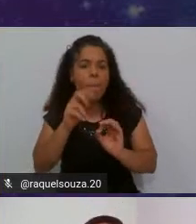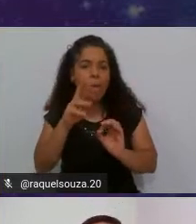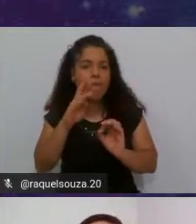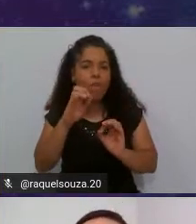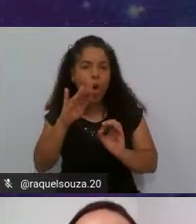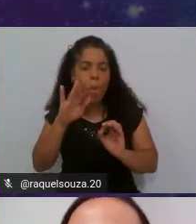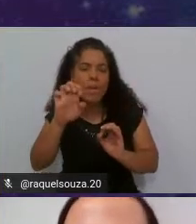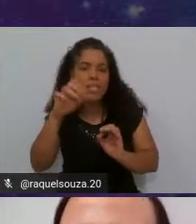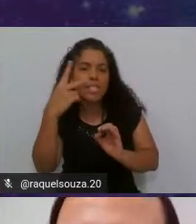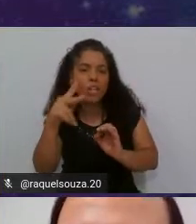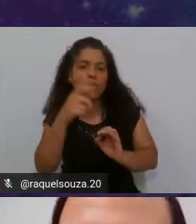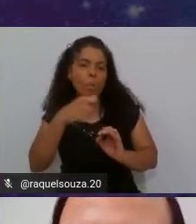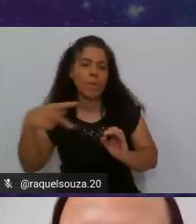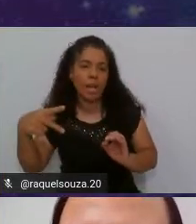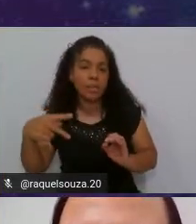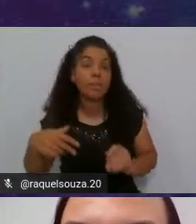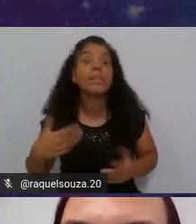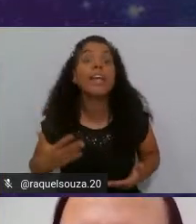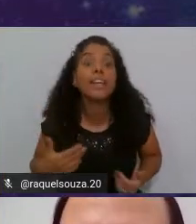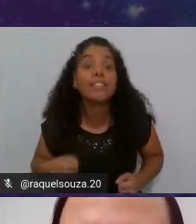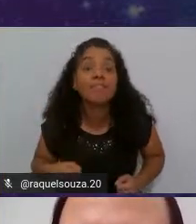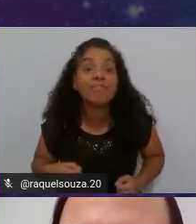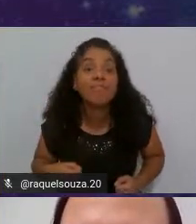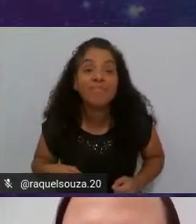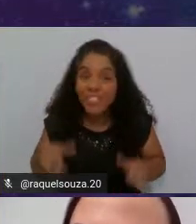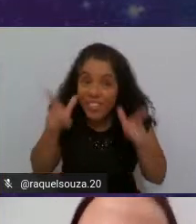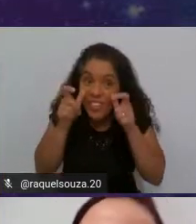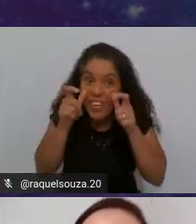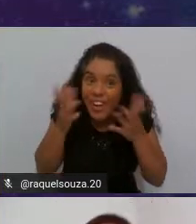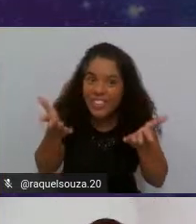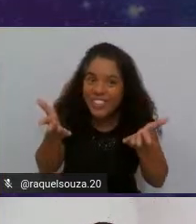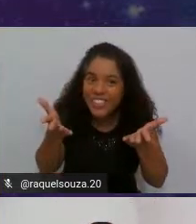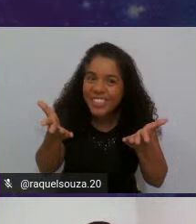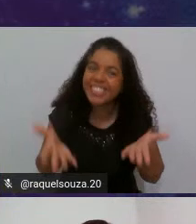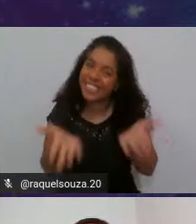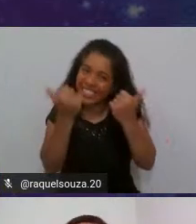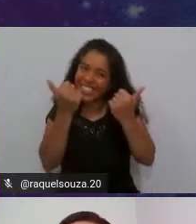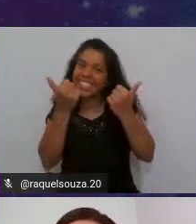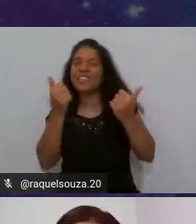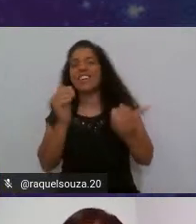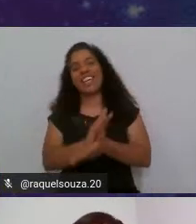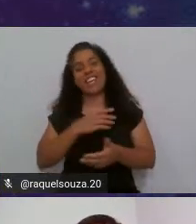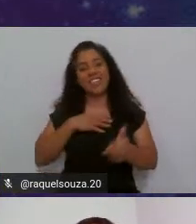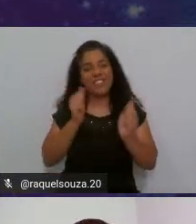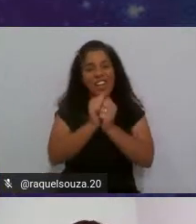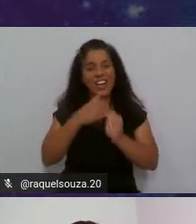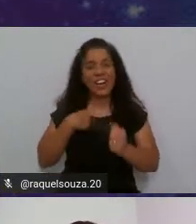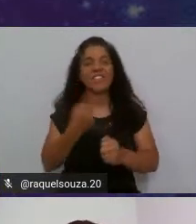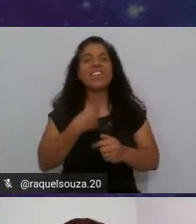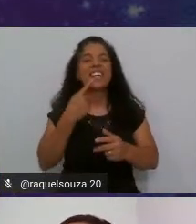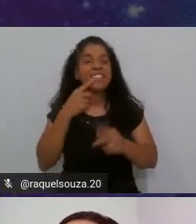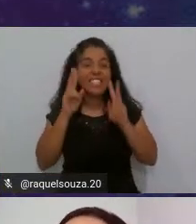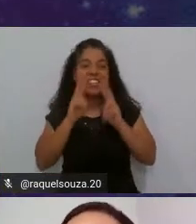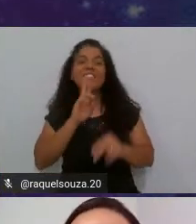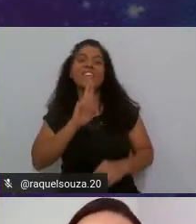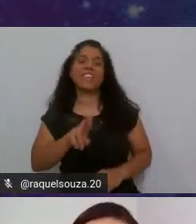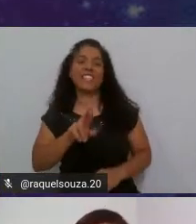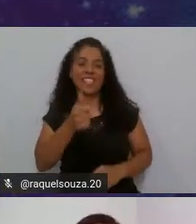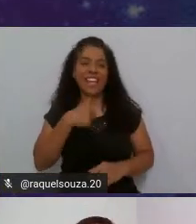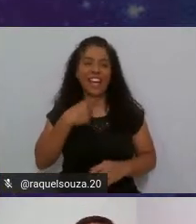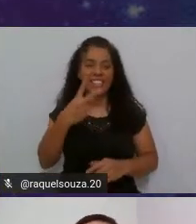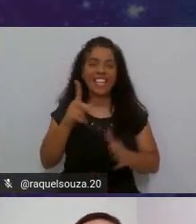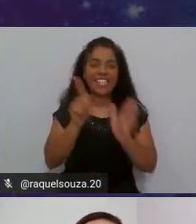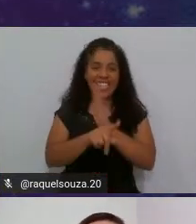aplicação e aí você ficou curioso então me acompanha e a gente vai ver o resultado dessa